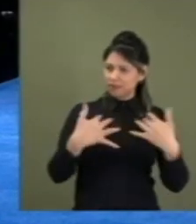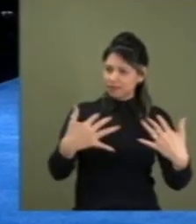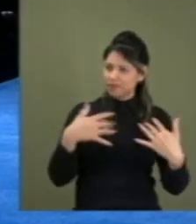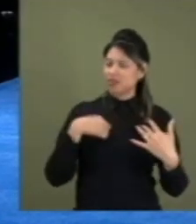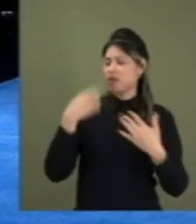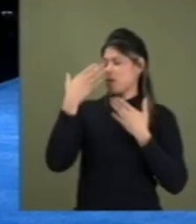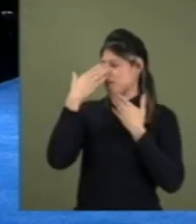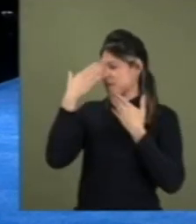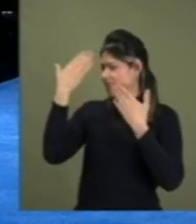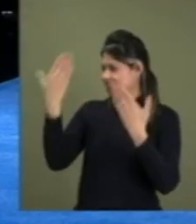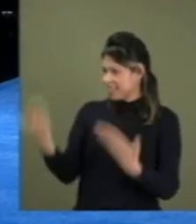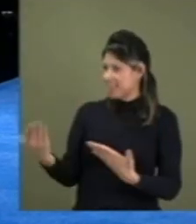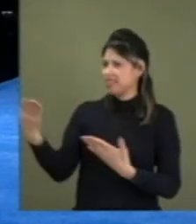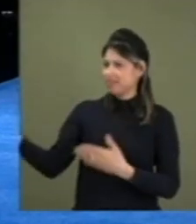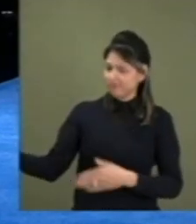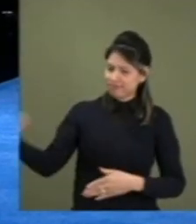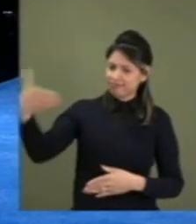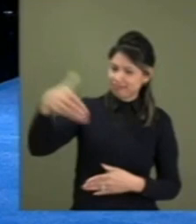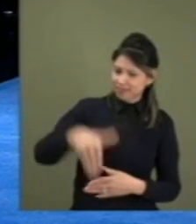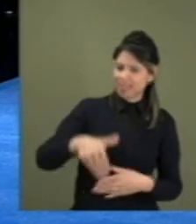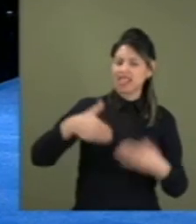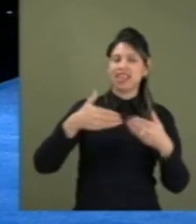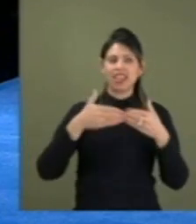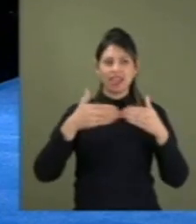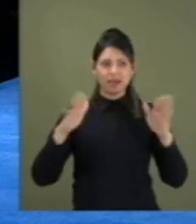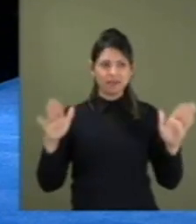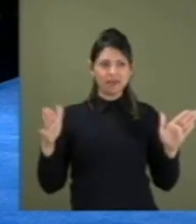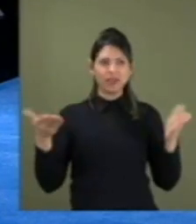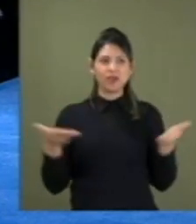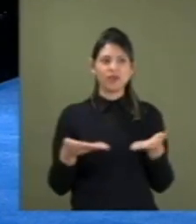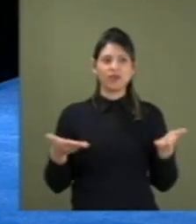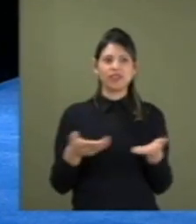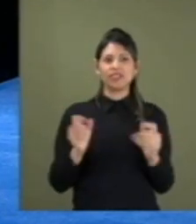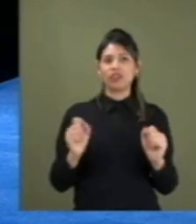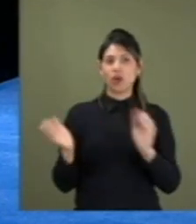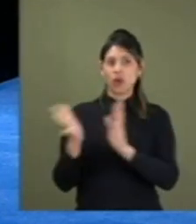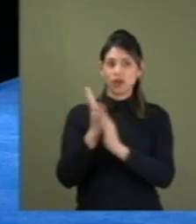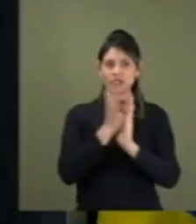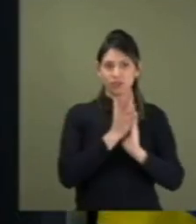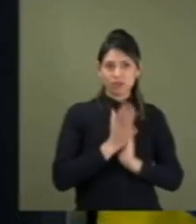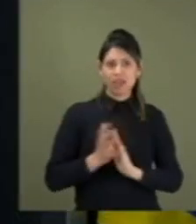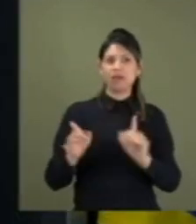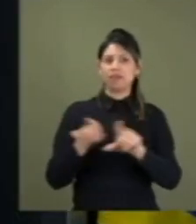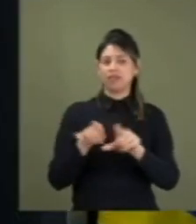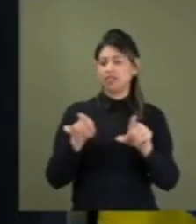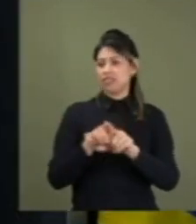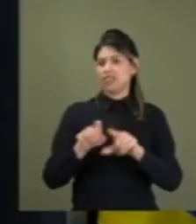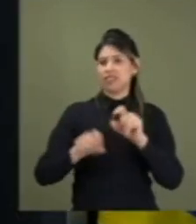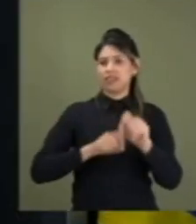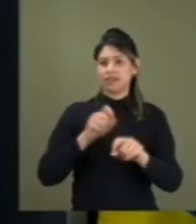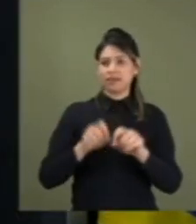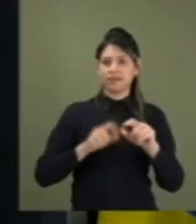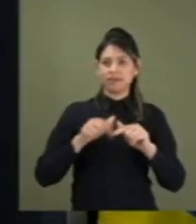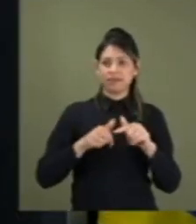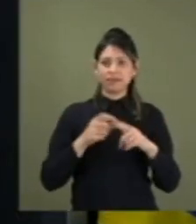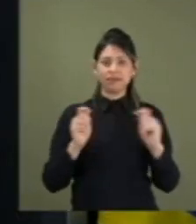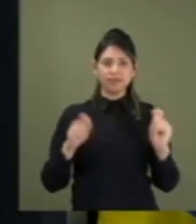vir aqui, abrir essa sessão. Ficam os parabéns também à Casa Revisora da República por estar cumprindo